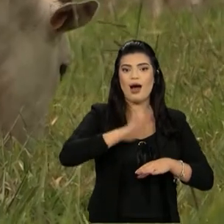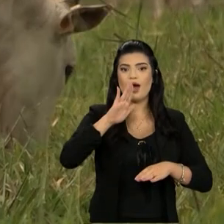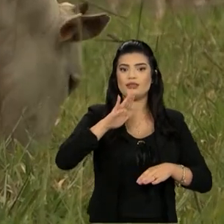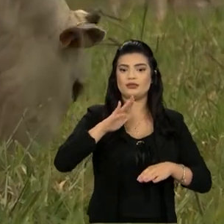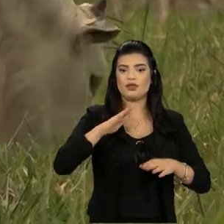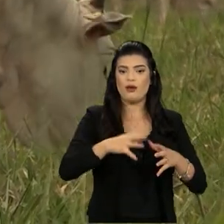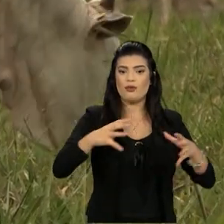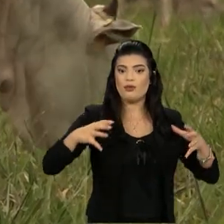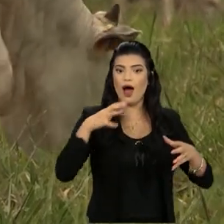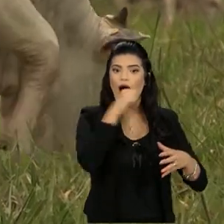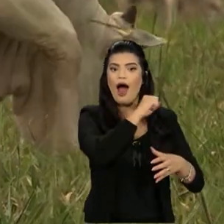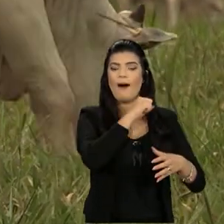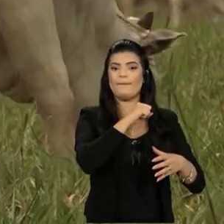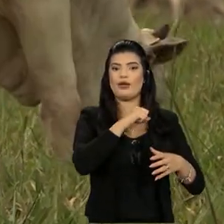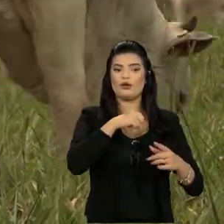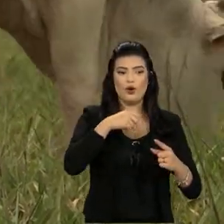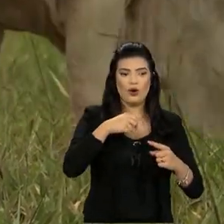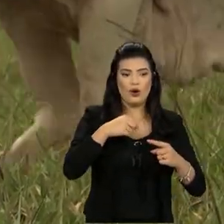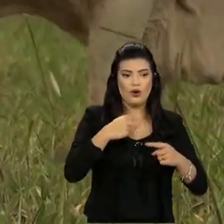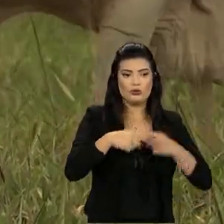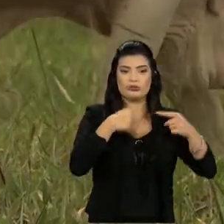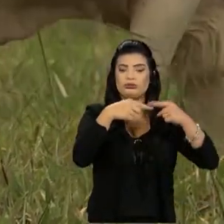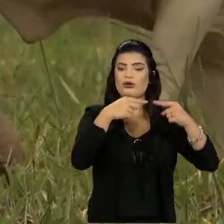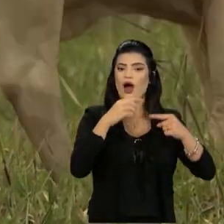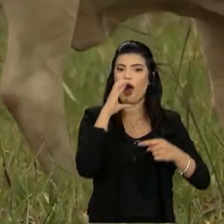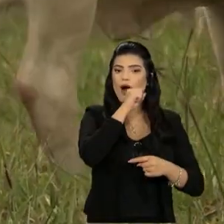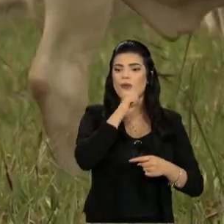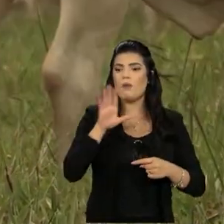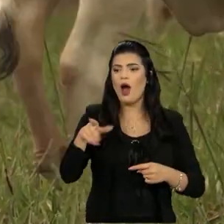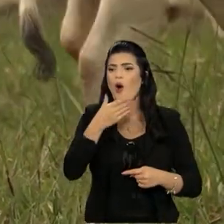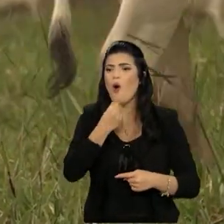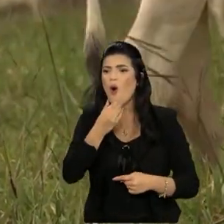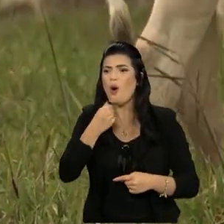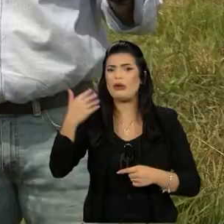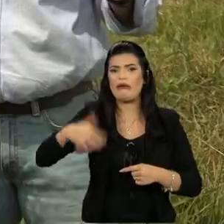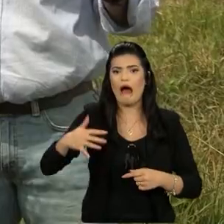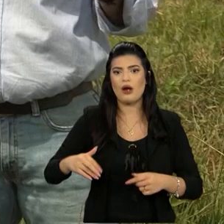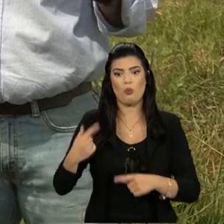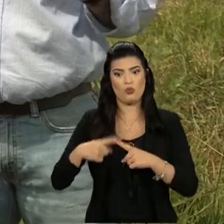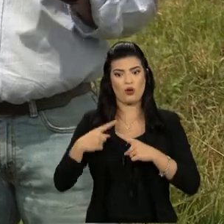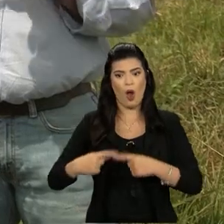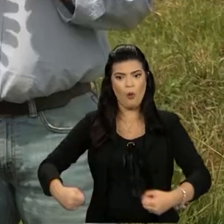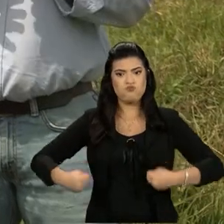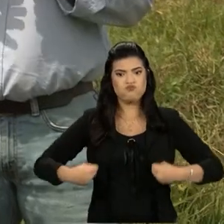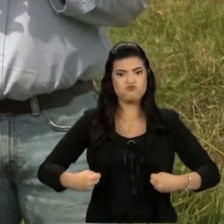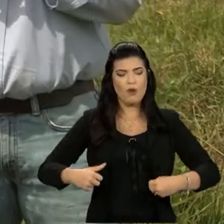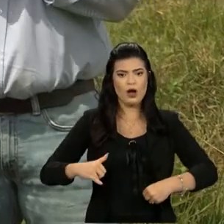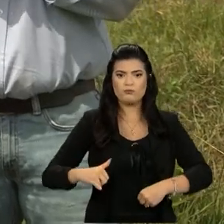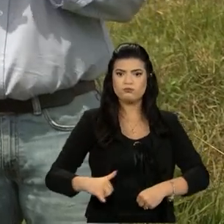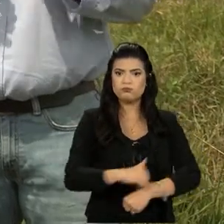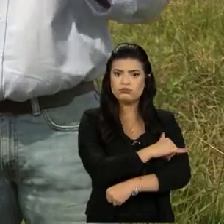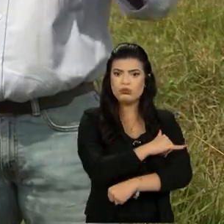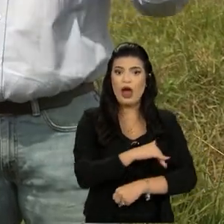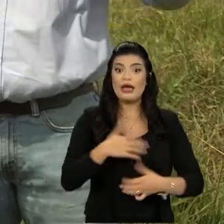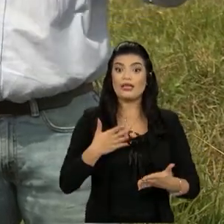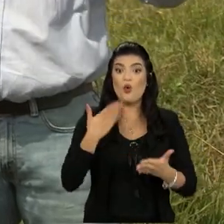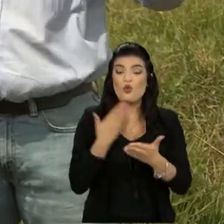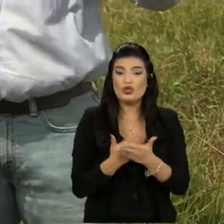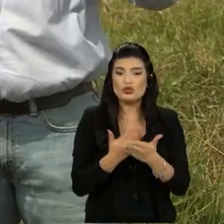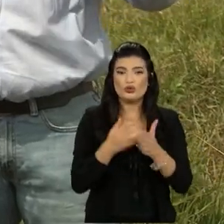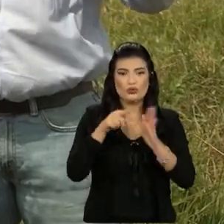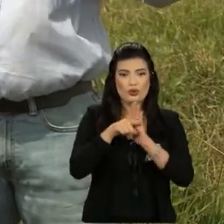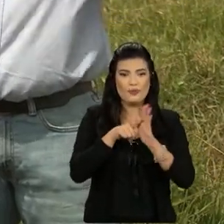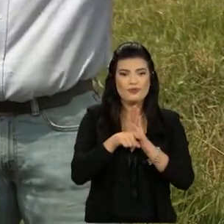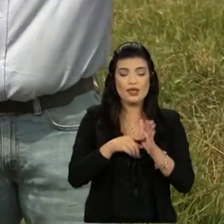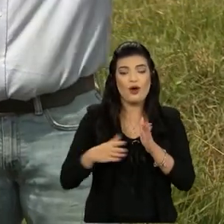tem propriedade pequena. Então, isso tudo ok, só que a gente precisa entender economicamente dentro desse cenário. Eu acho que o que o estudo vai mostrar é justamente isso. O